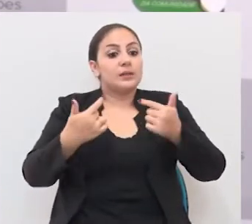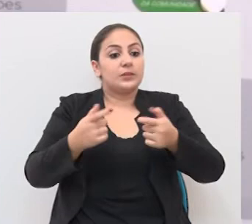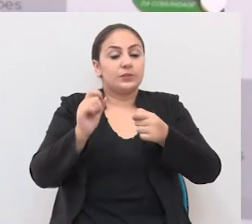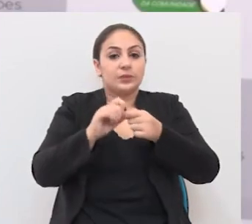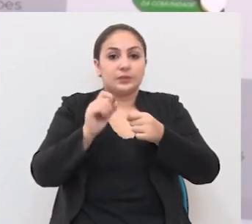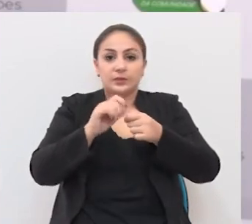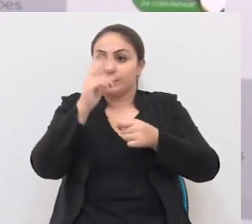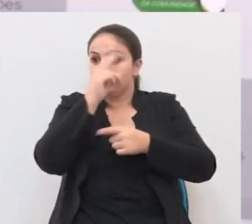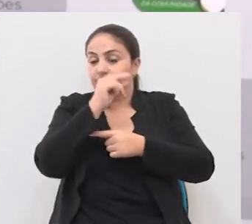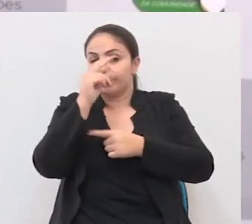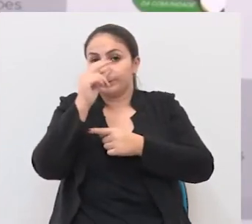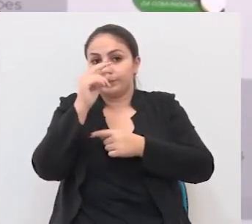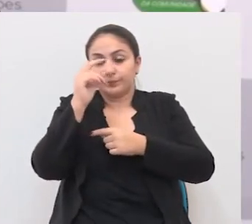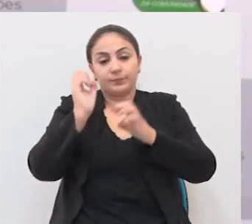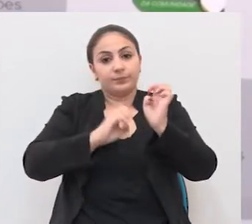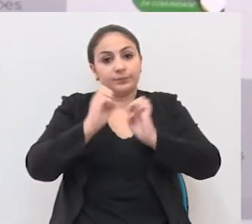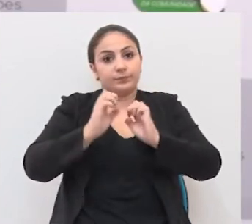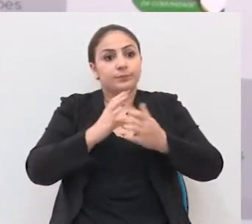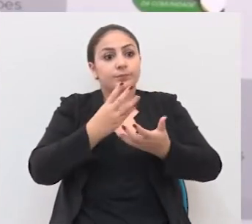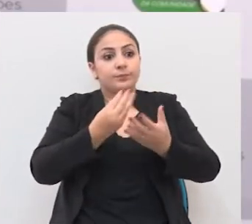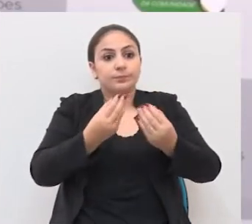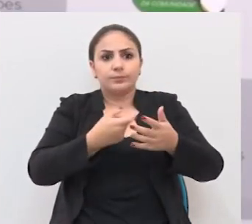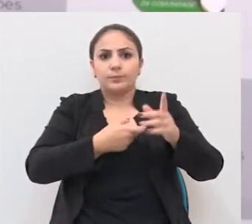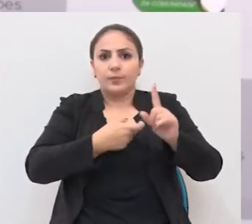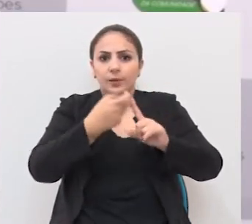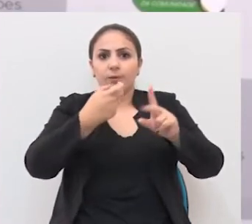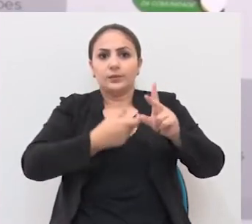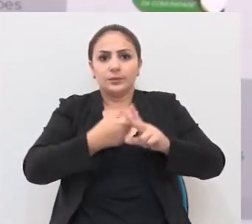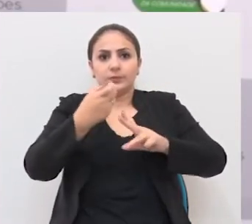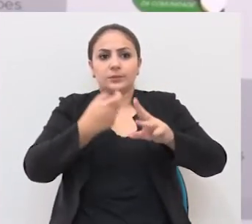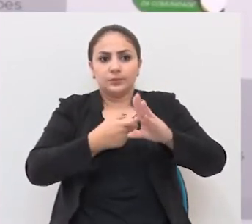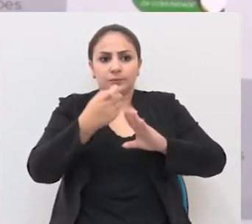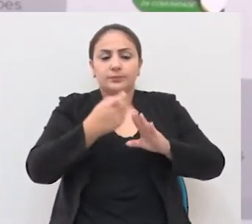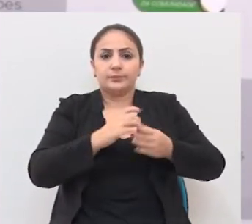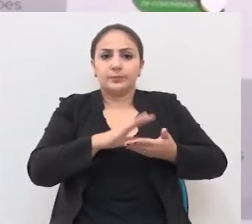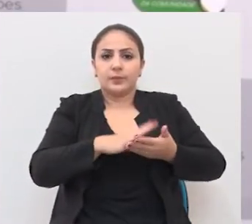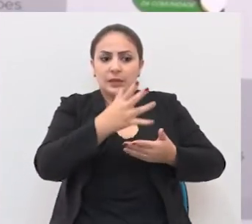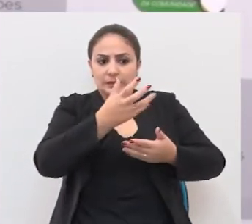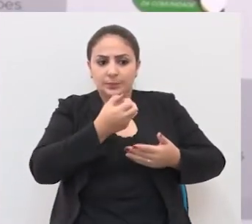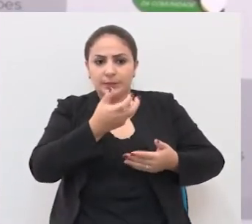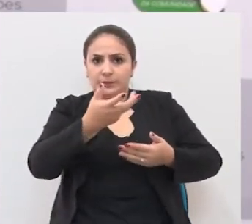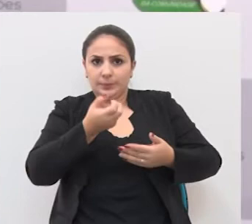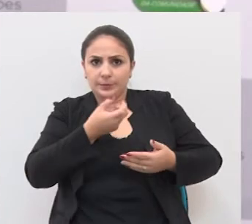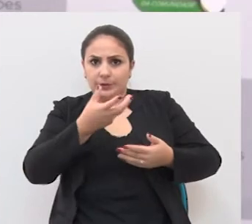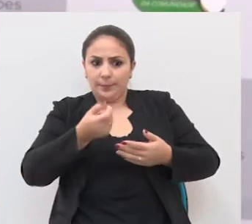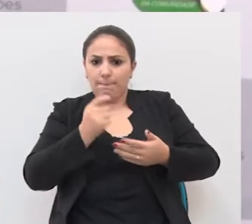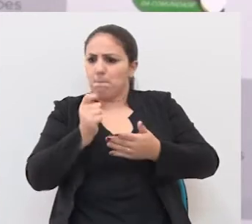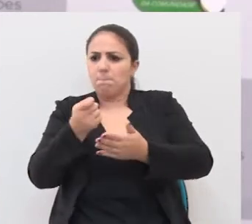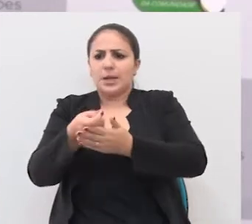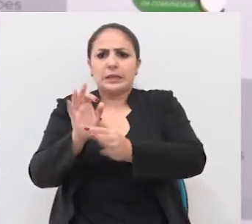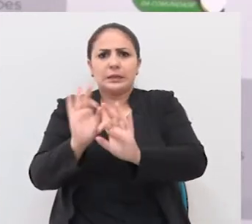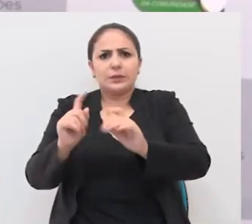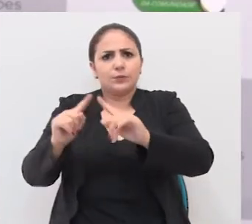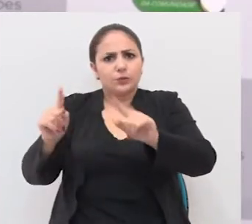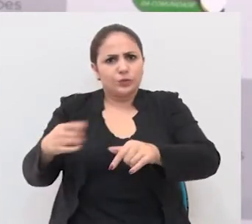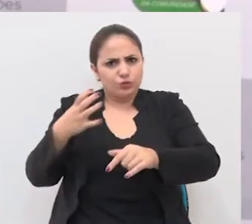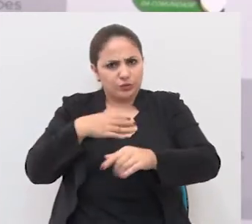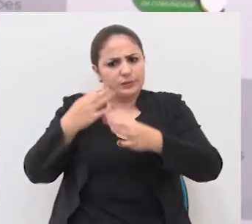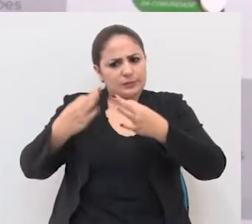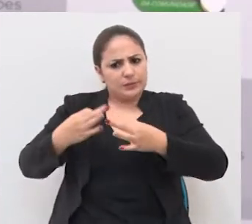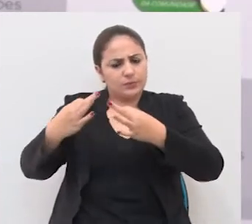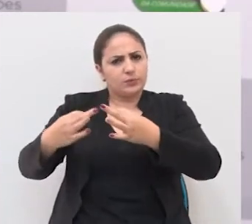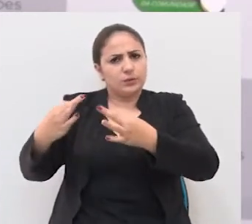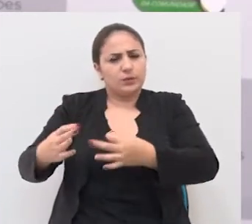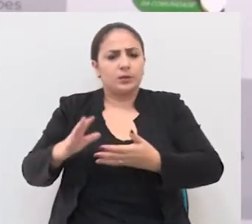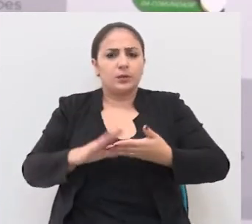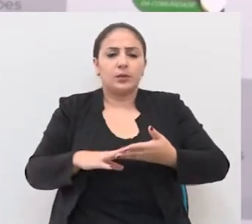frente à empresa, já que nos vários meses que vem cobrando o restabelecimento do pagamento na forma correta para